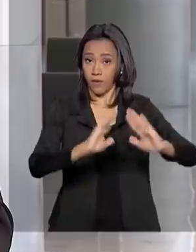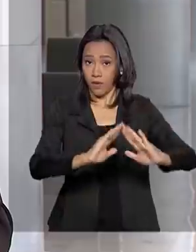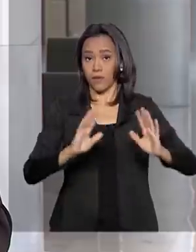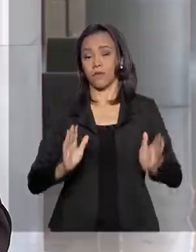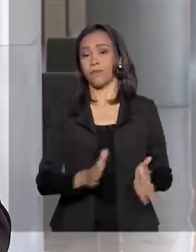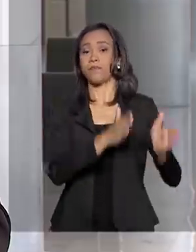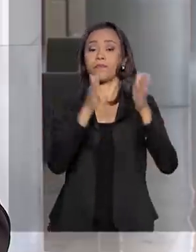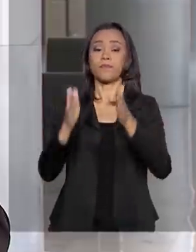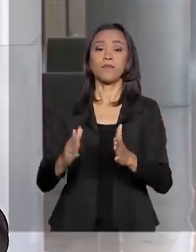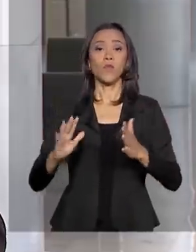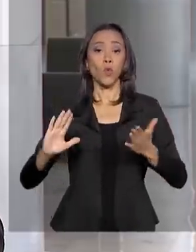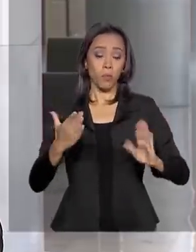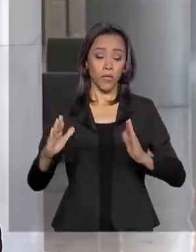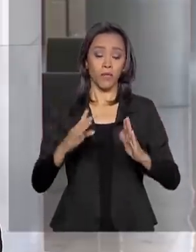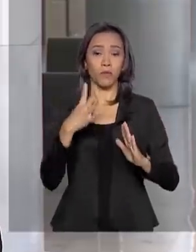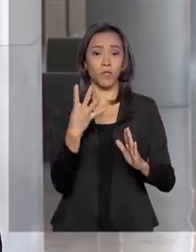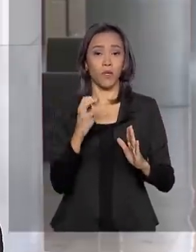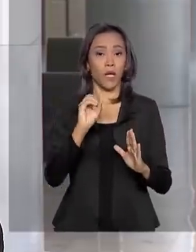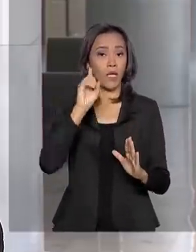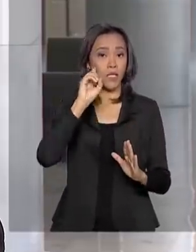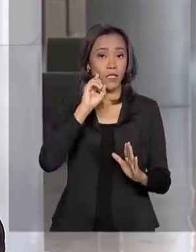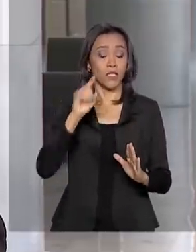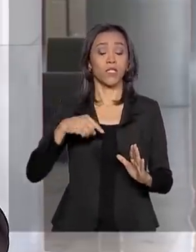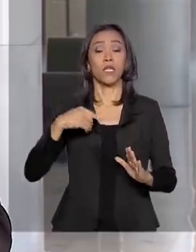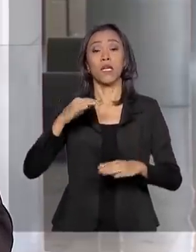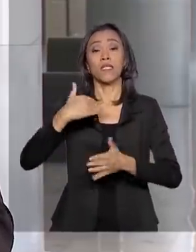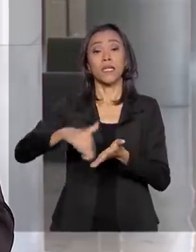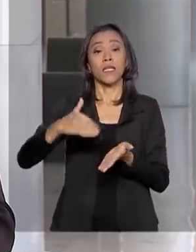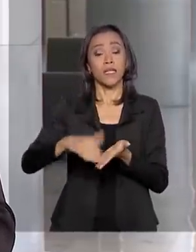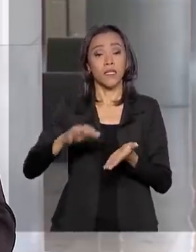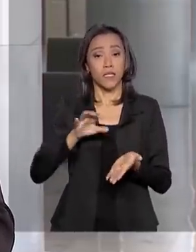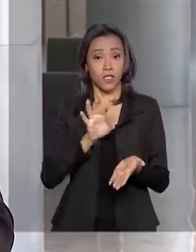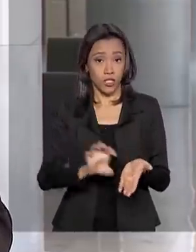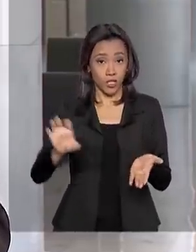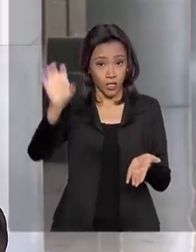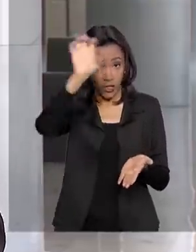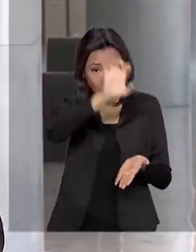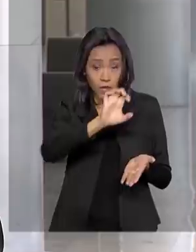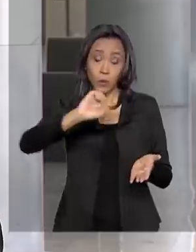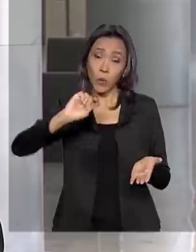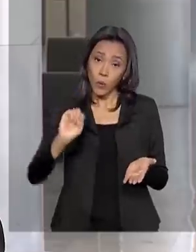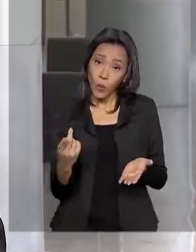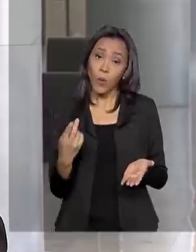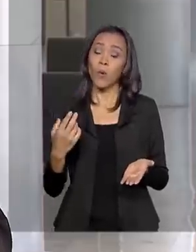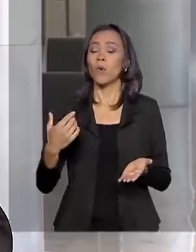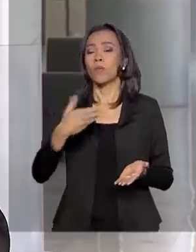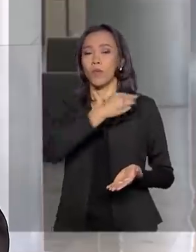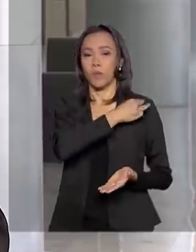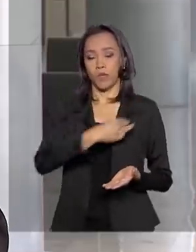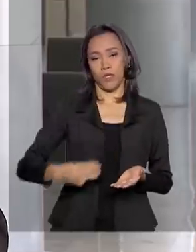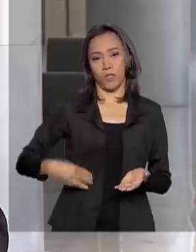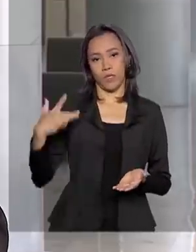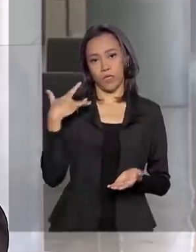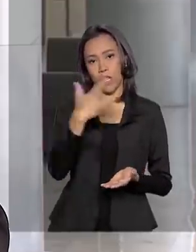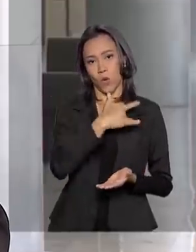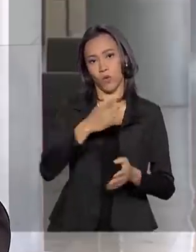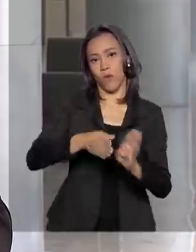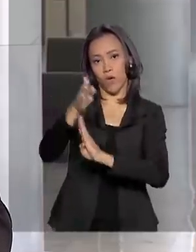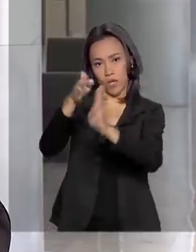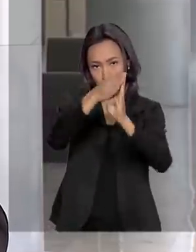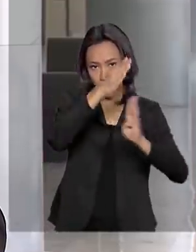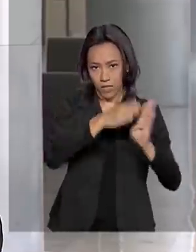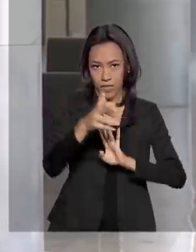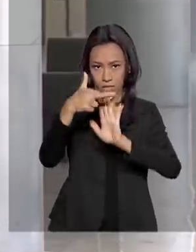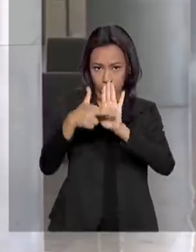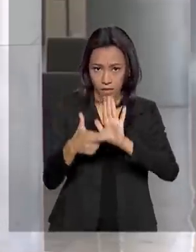ela será determinada pelas secretarias de Estado da Saúde ou pelo próprio Ministro da Saúde. Em nota, o Ministério da Saúde